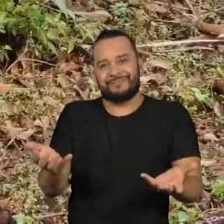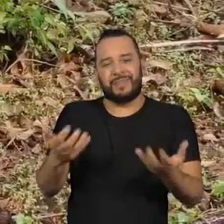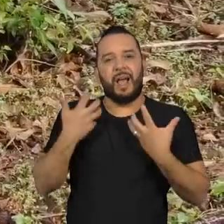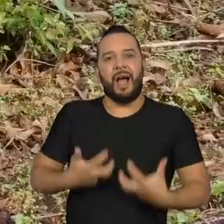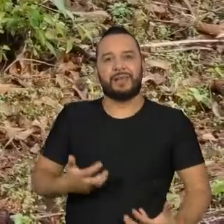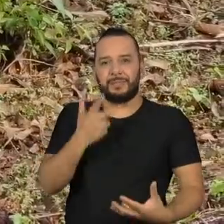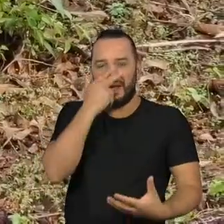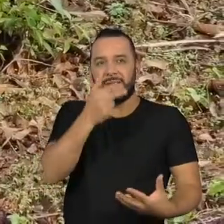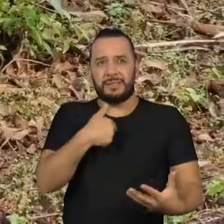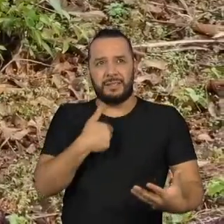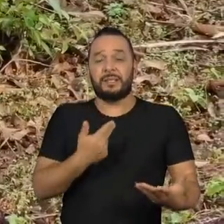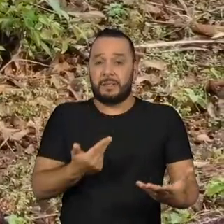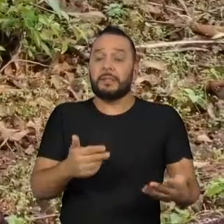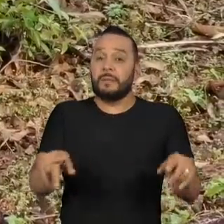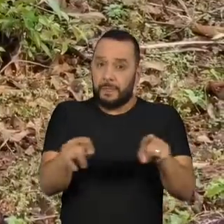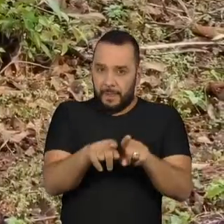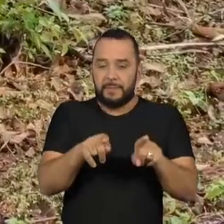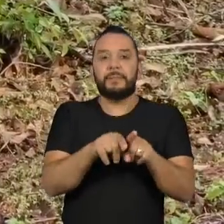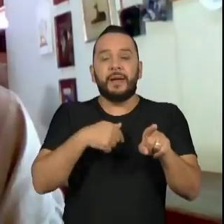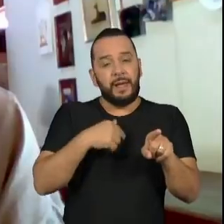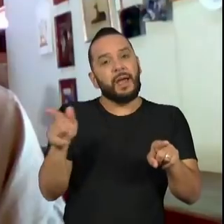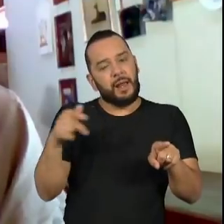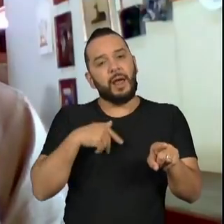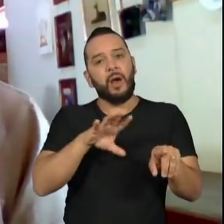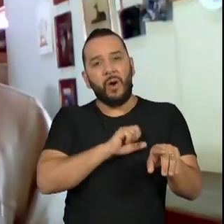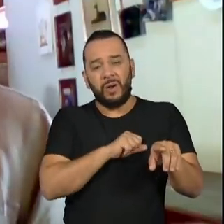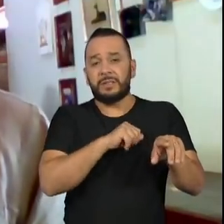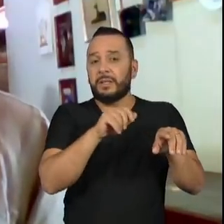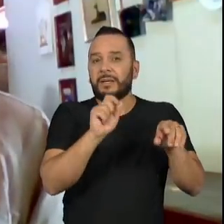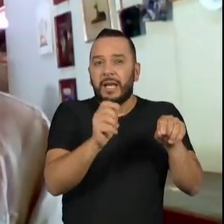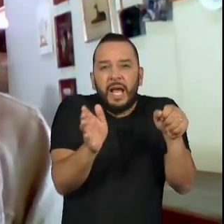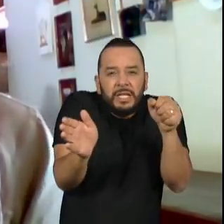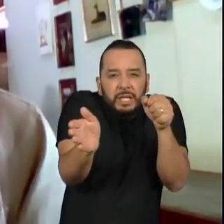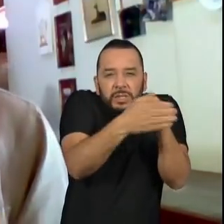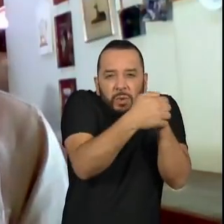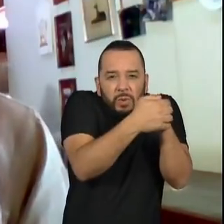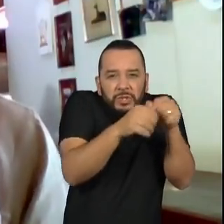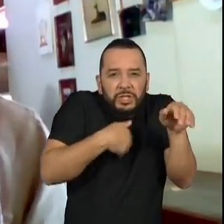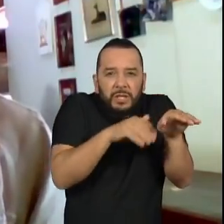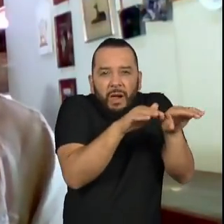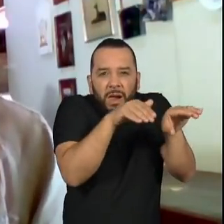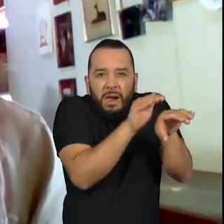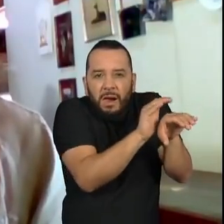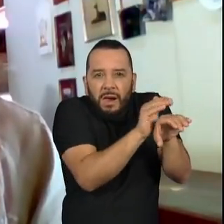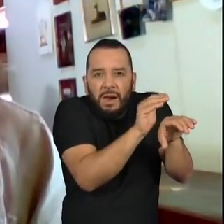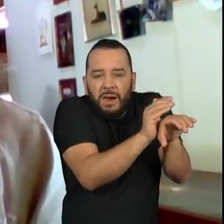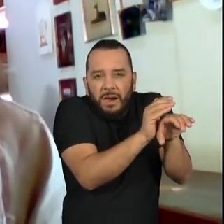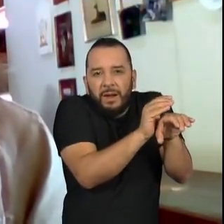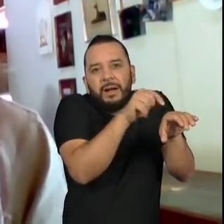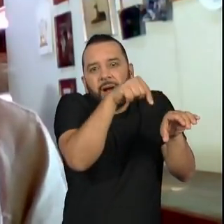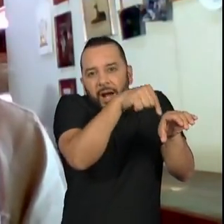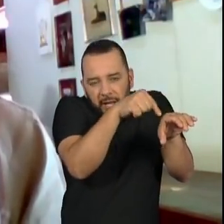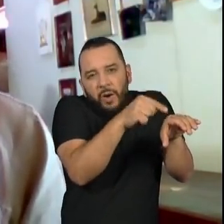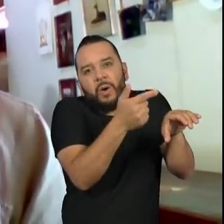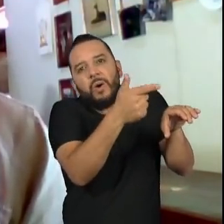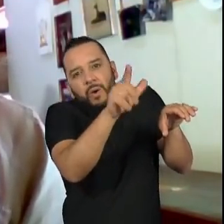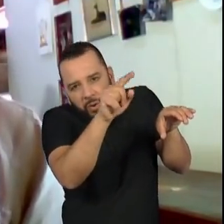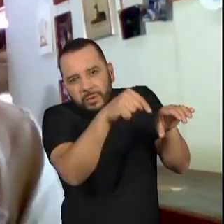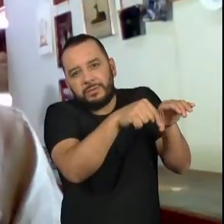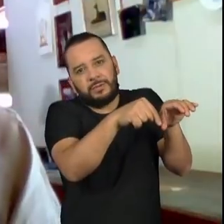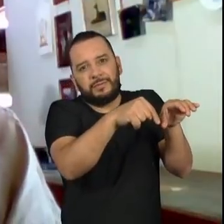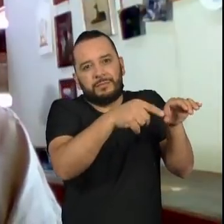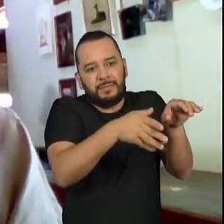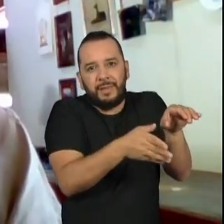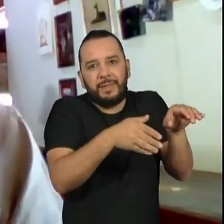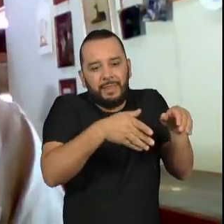tocas também precisam ser escondidas em locais de pouco acesso para outras espécies. Então a gente